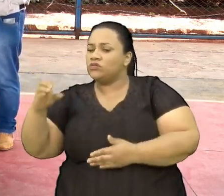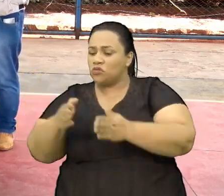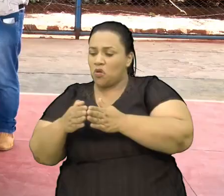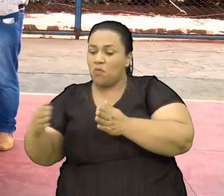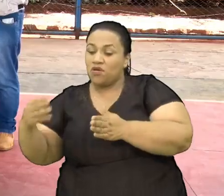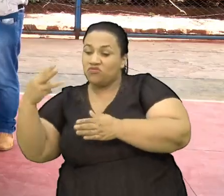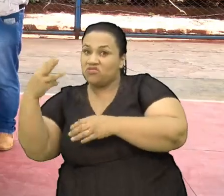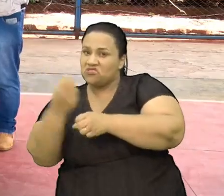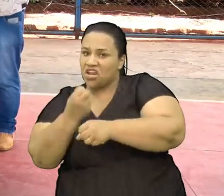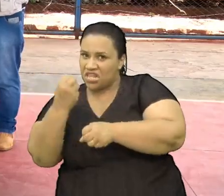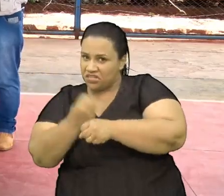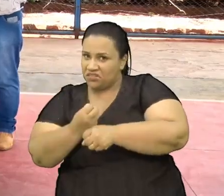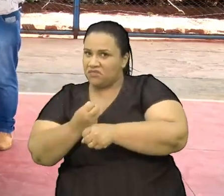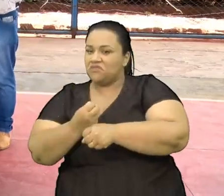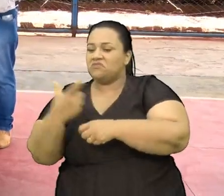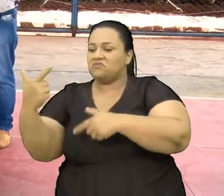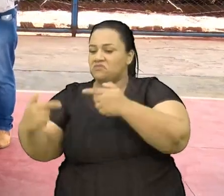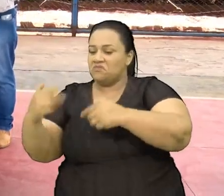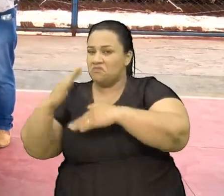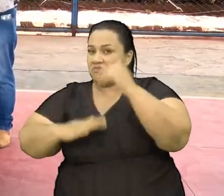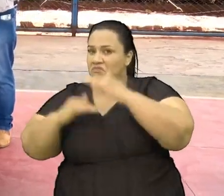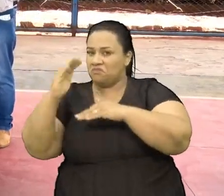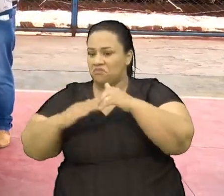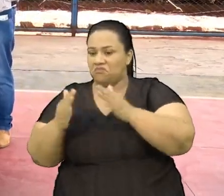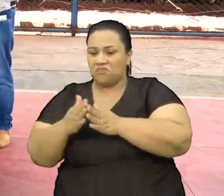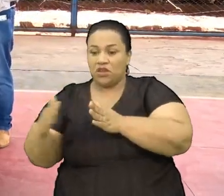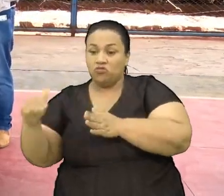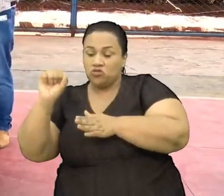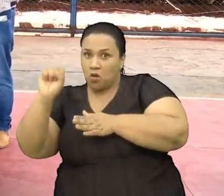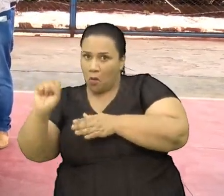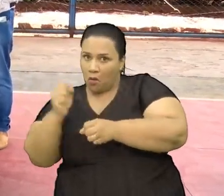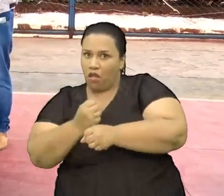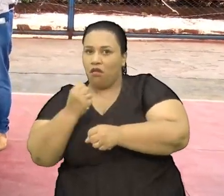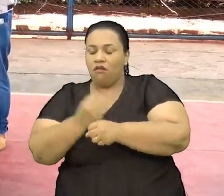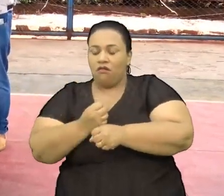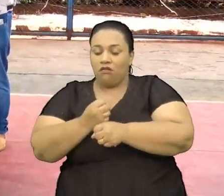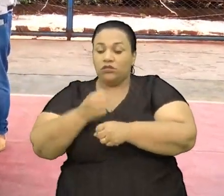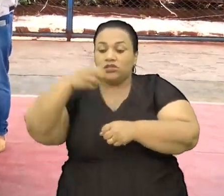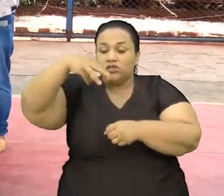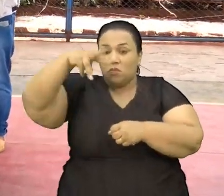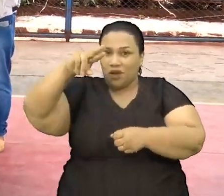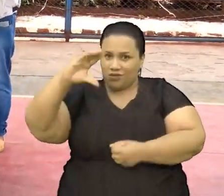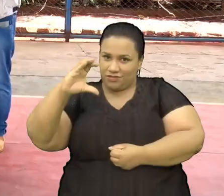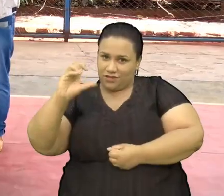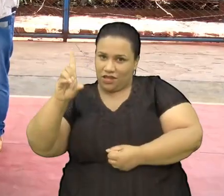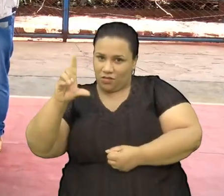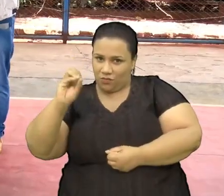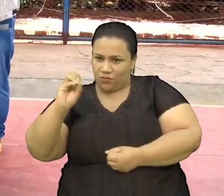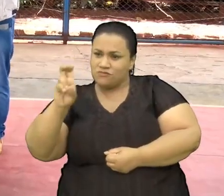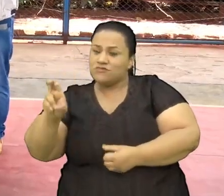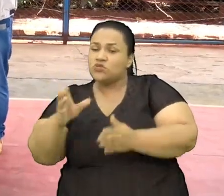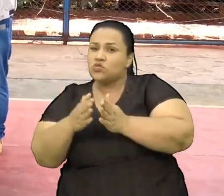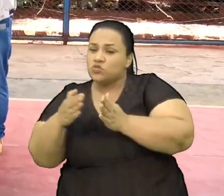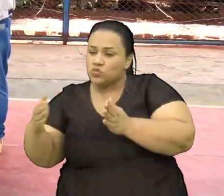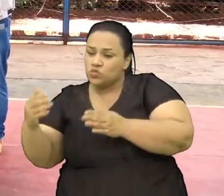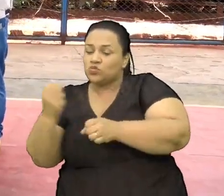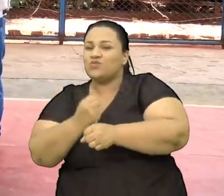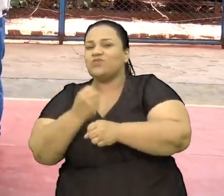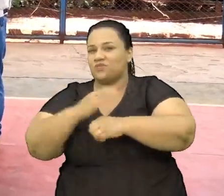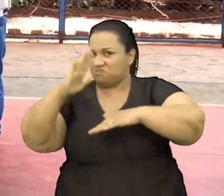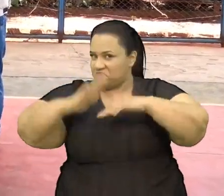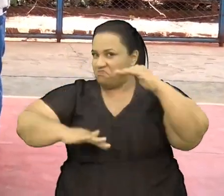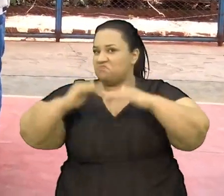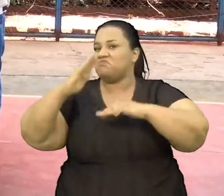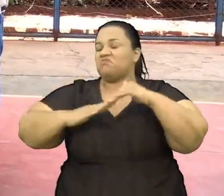anos de idade Ou seja 8 anos competindo E o Marcelo Já 5 anos Nessa profissão